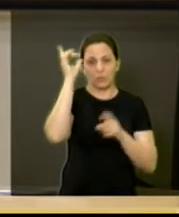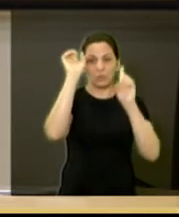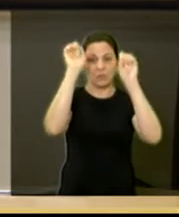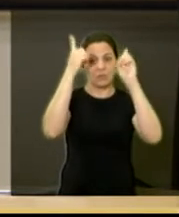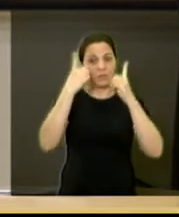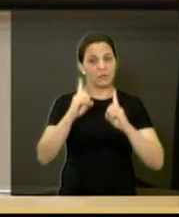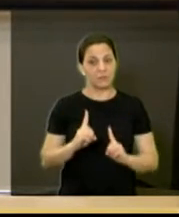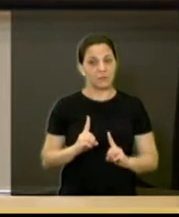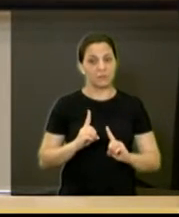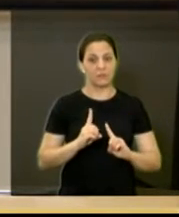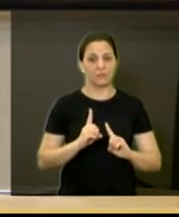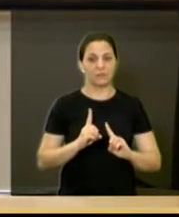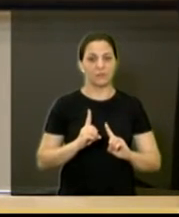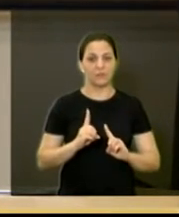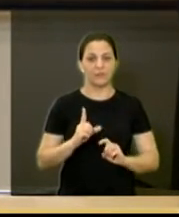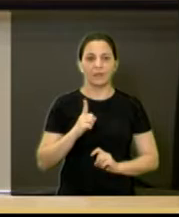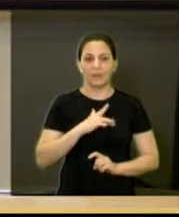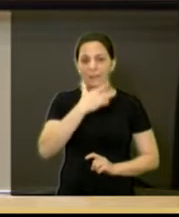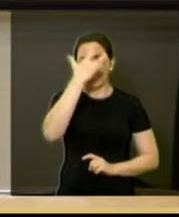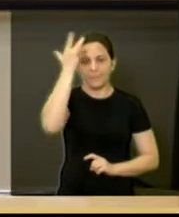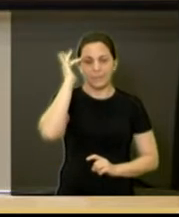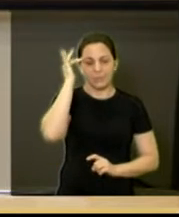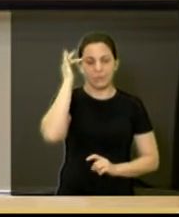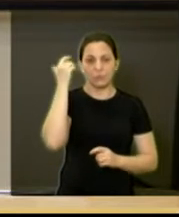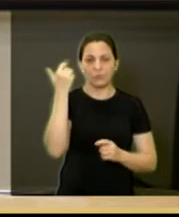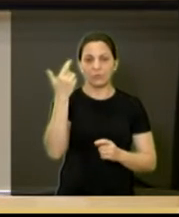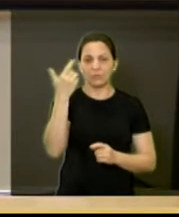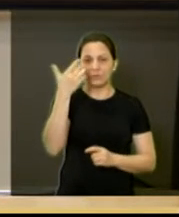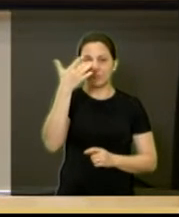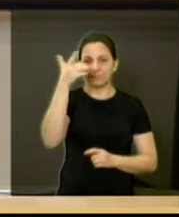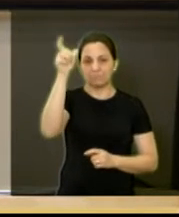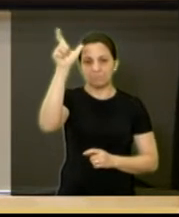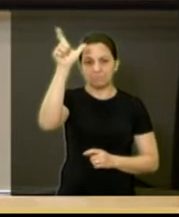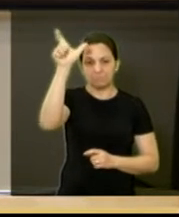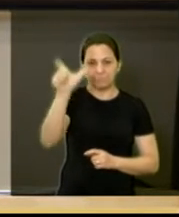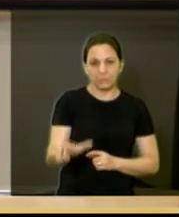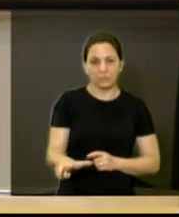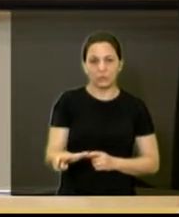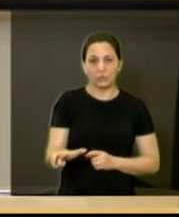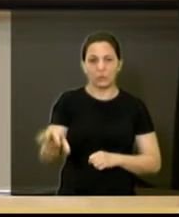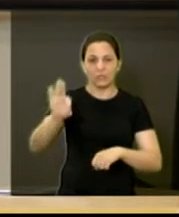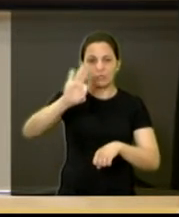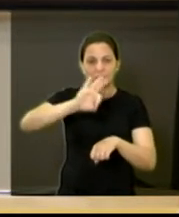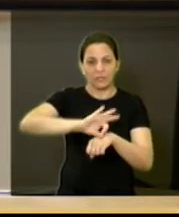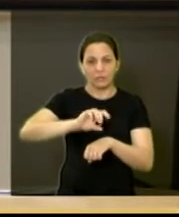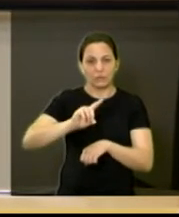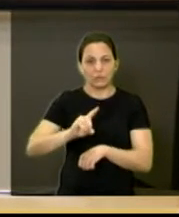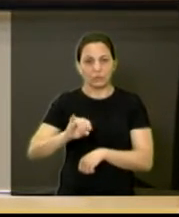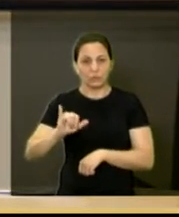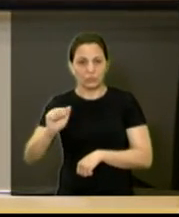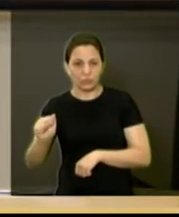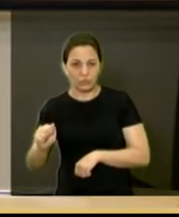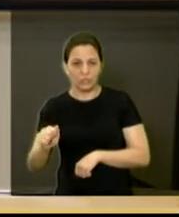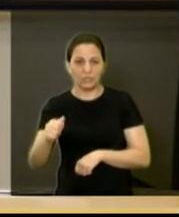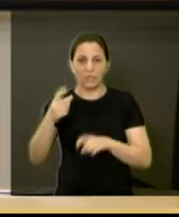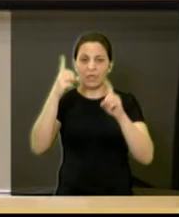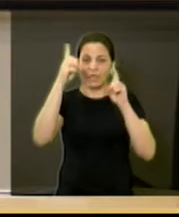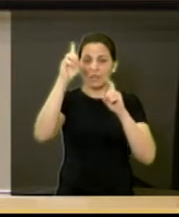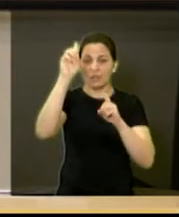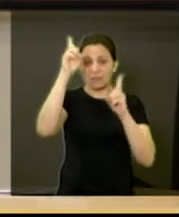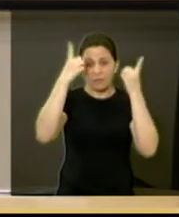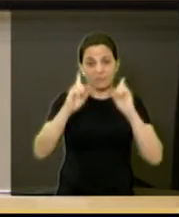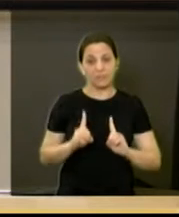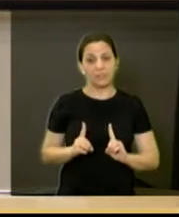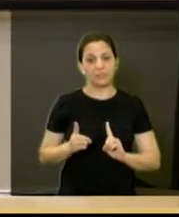deficiência. São as pessoas que teriam que estar num centro-dia para pessoas com deficiência.